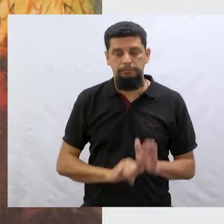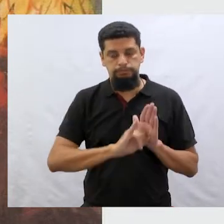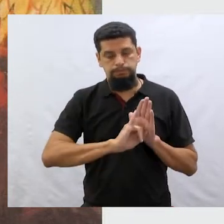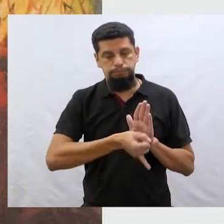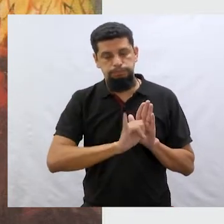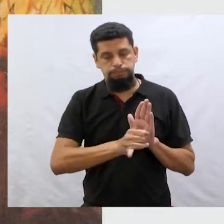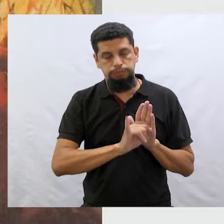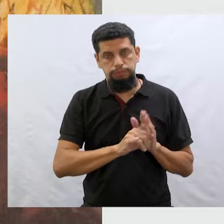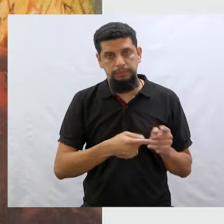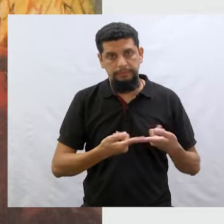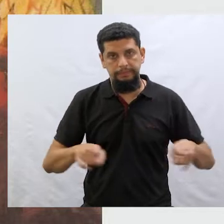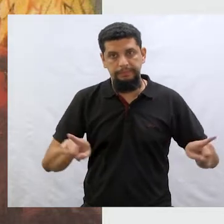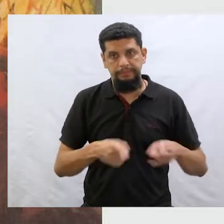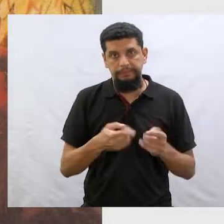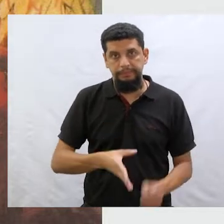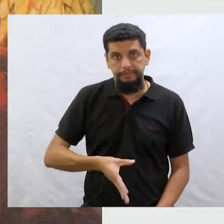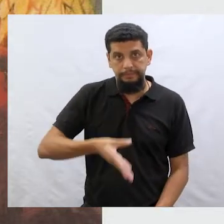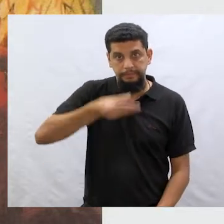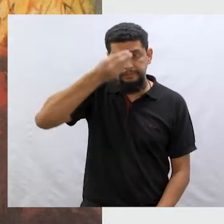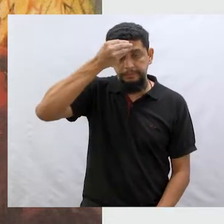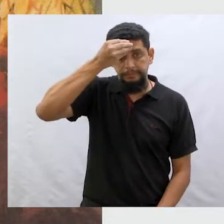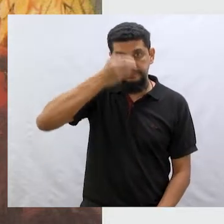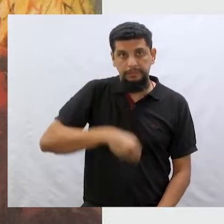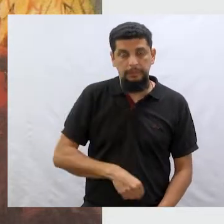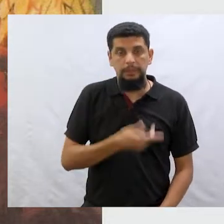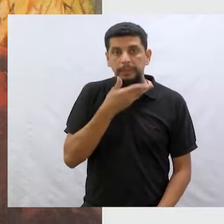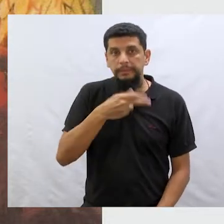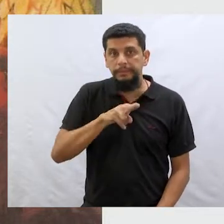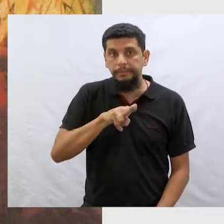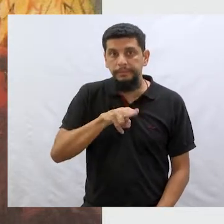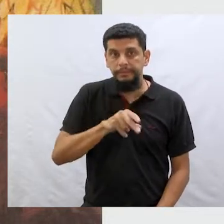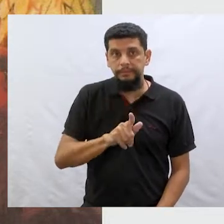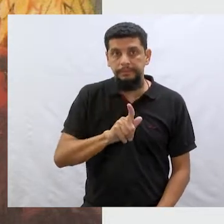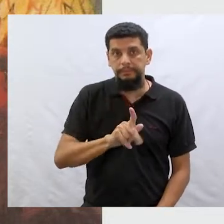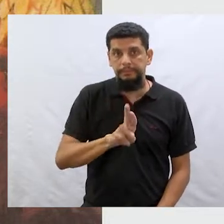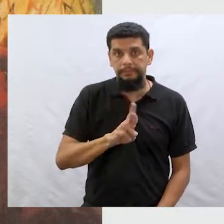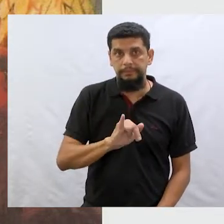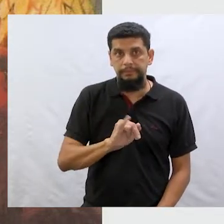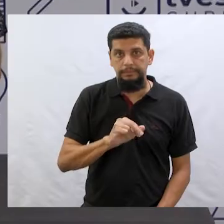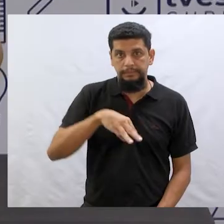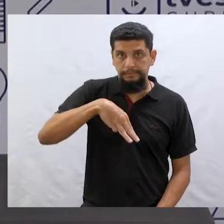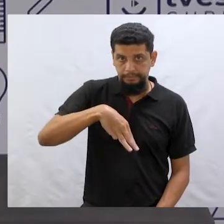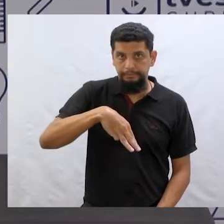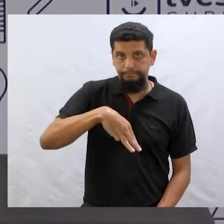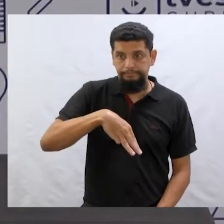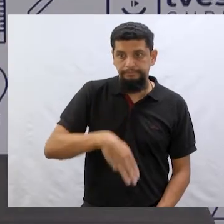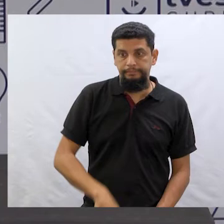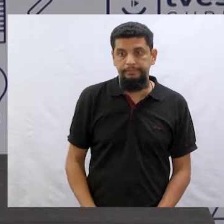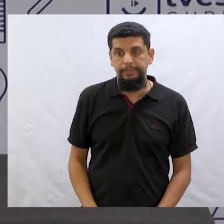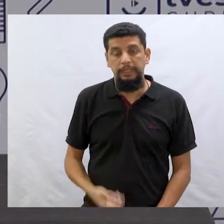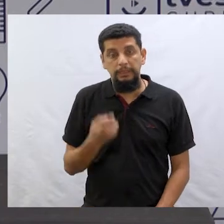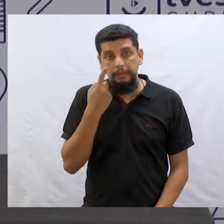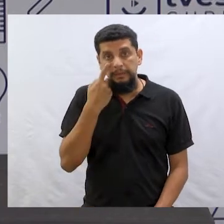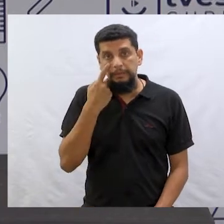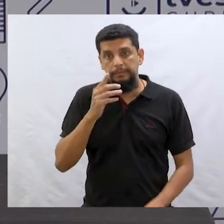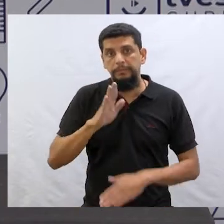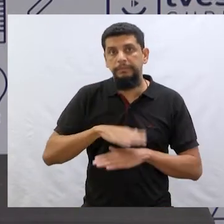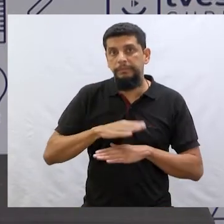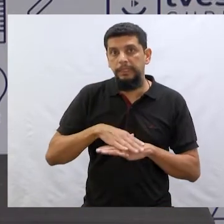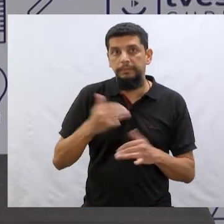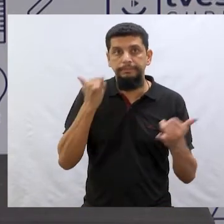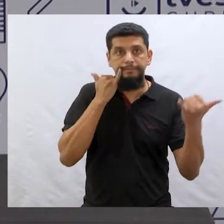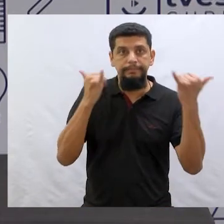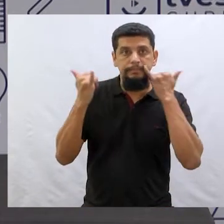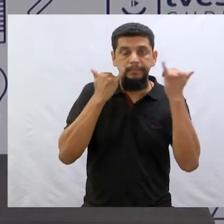musical e inspirada no conto dos Irmãos Green, que é Os Músicos de Bremen. Então, vamos ver um pouquinho mais de